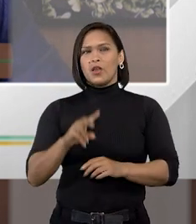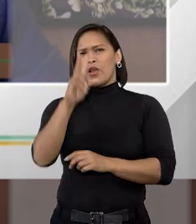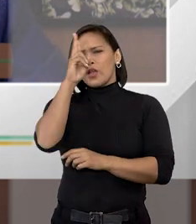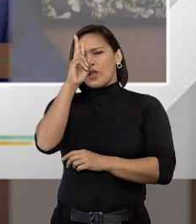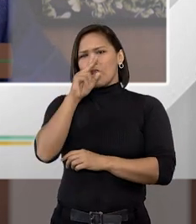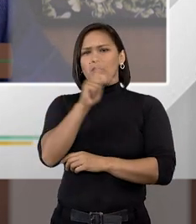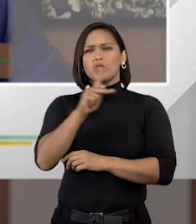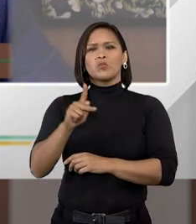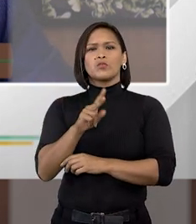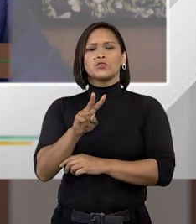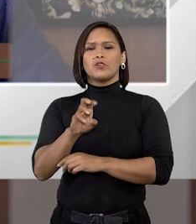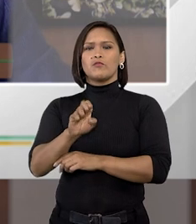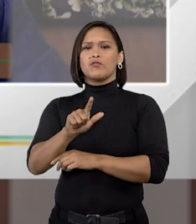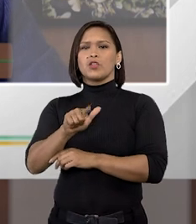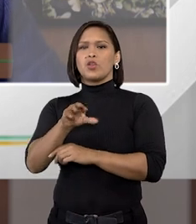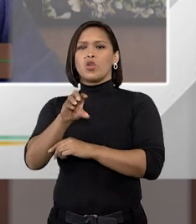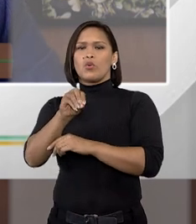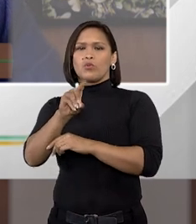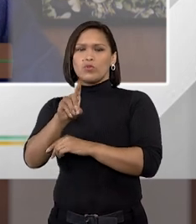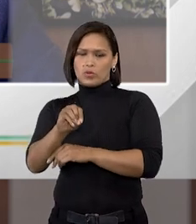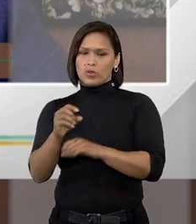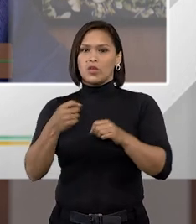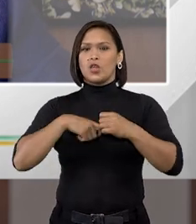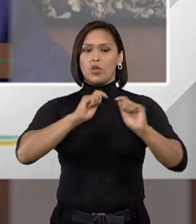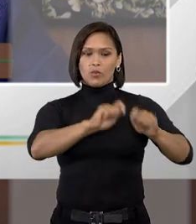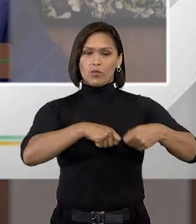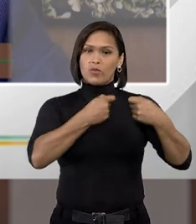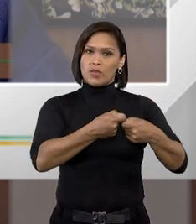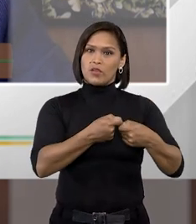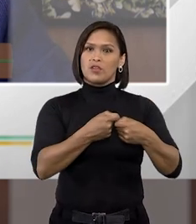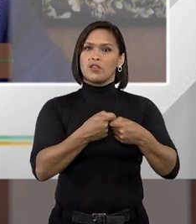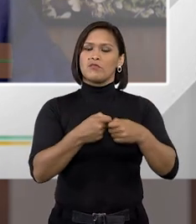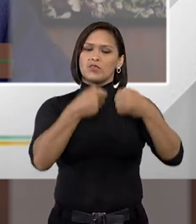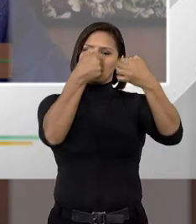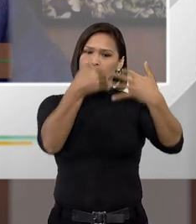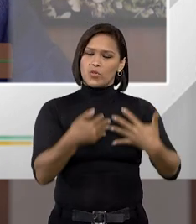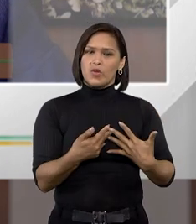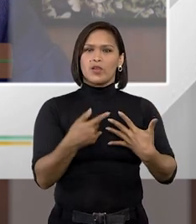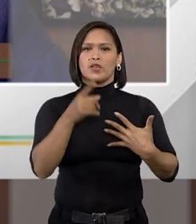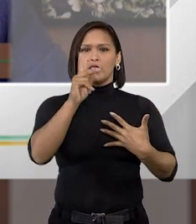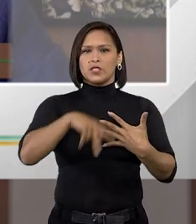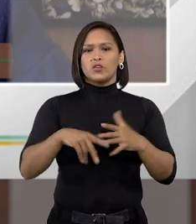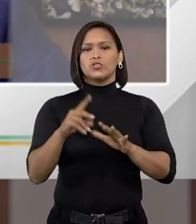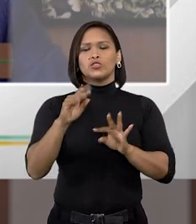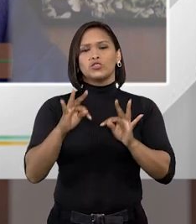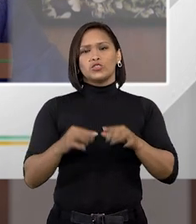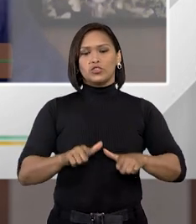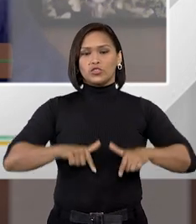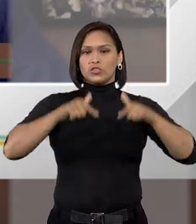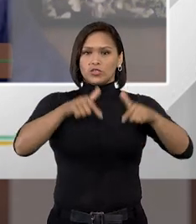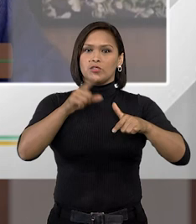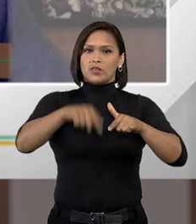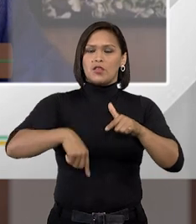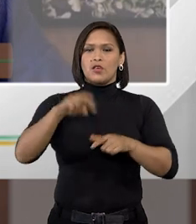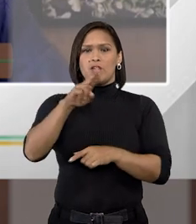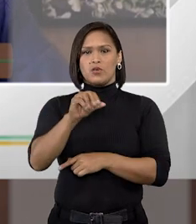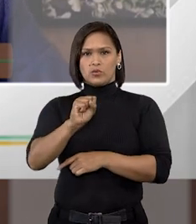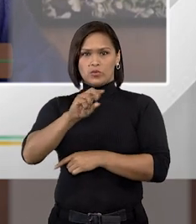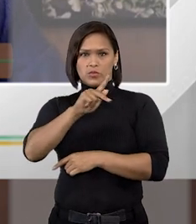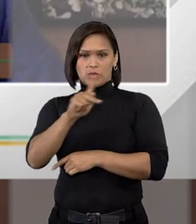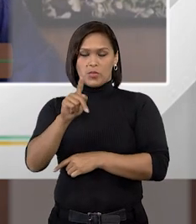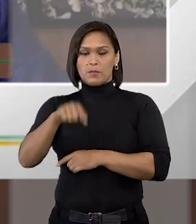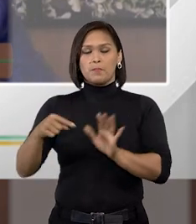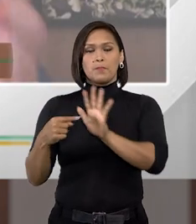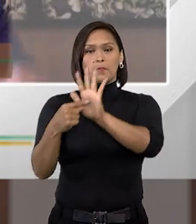lembro do professor Alamiro Veludo, quando defendeu a sua dissertação de titularidade na Universidade de São Paulo,